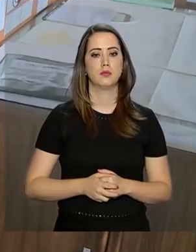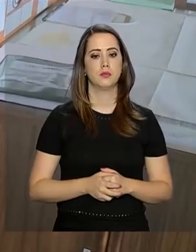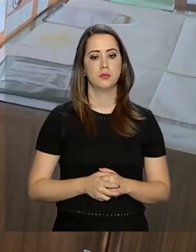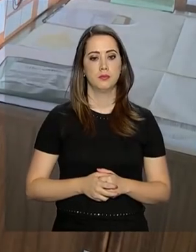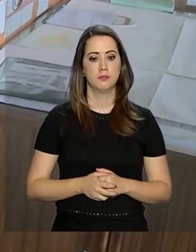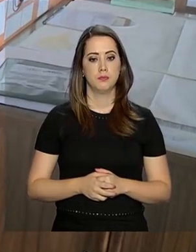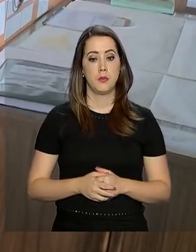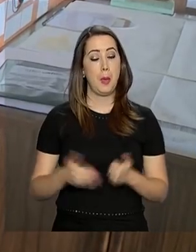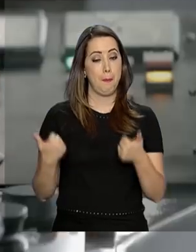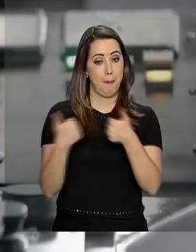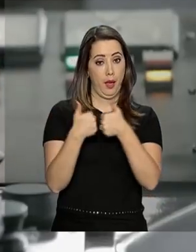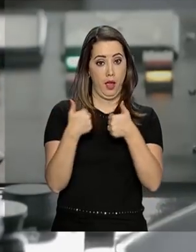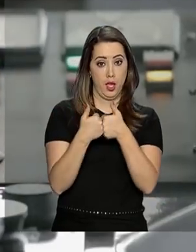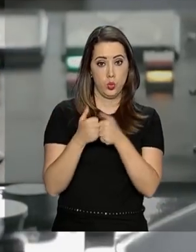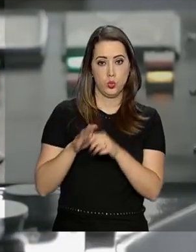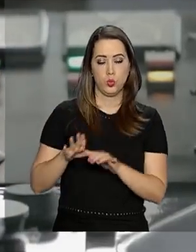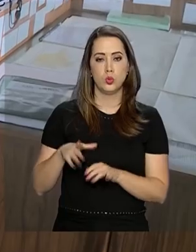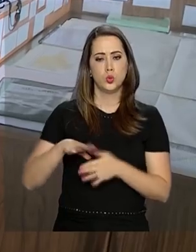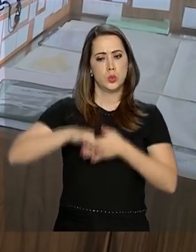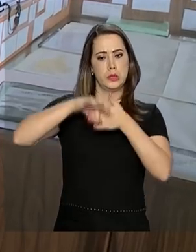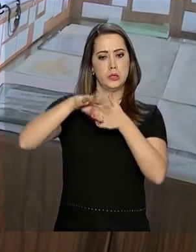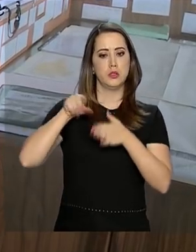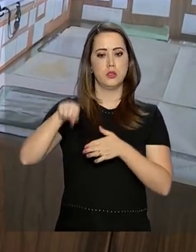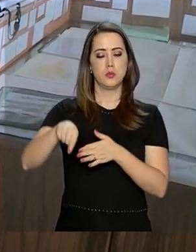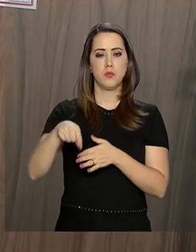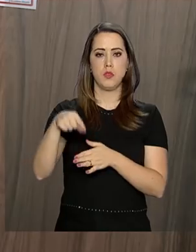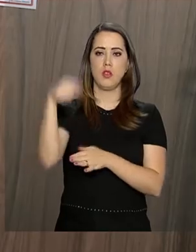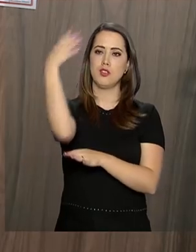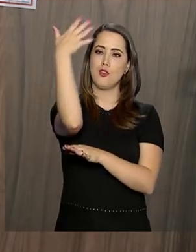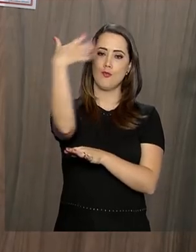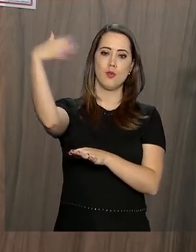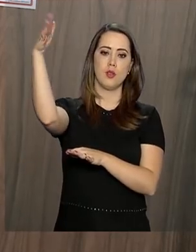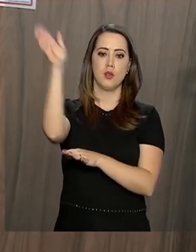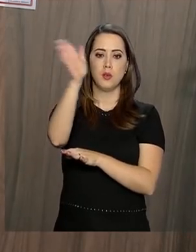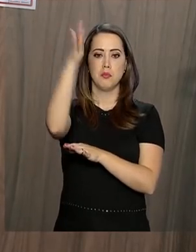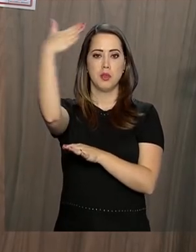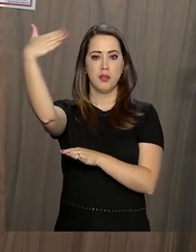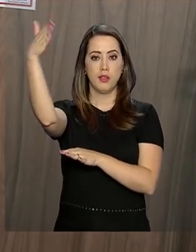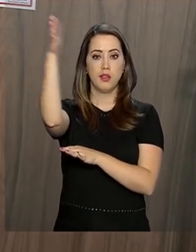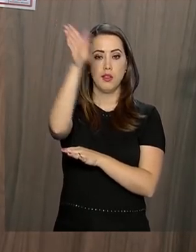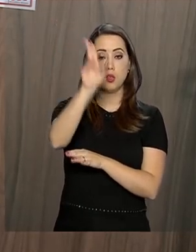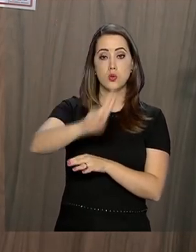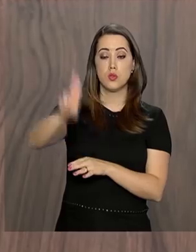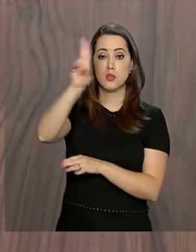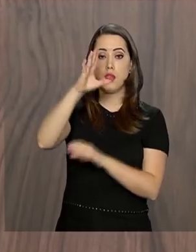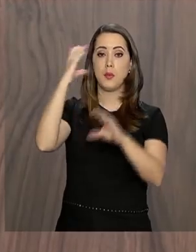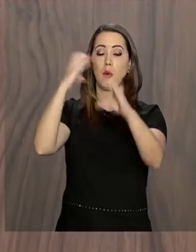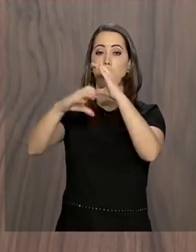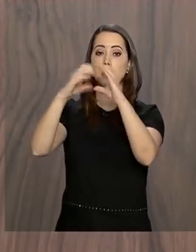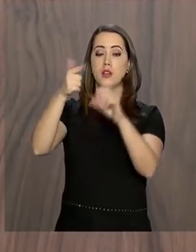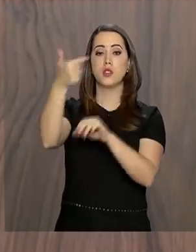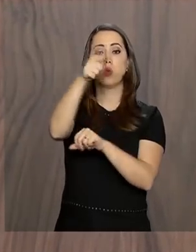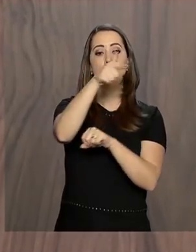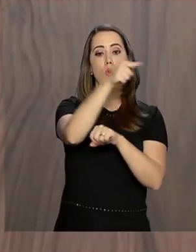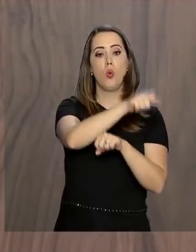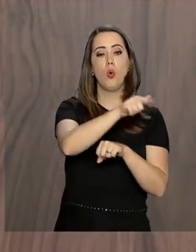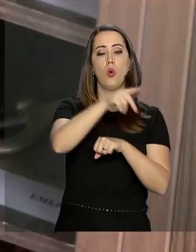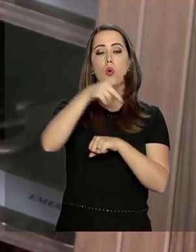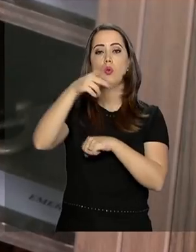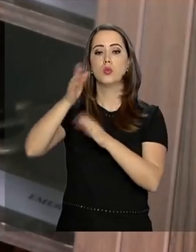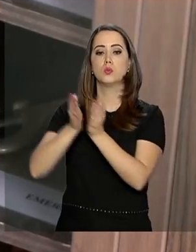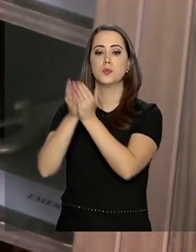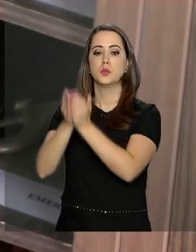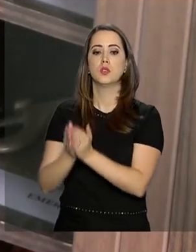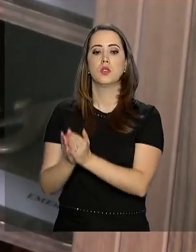Bem próximo à cadeira do comandante ficam as bandeiras usadas para se comunicar com outros navios. Para cada letra do alfabeto,